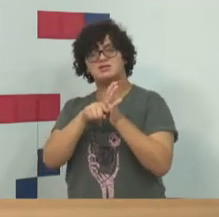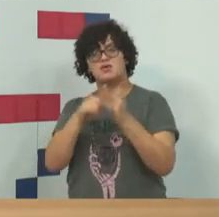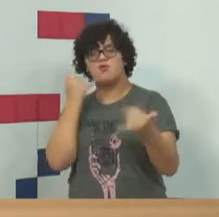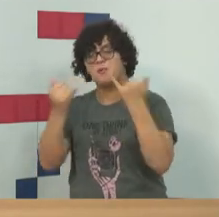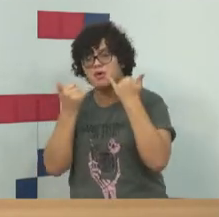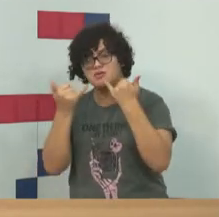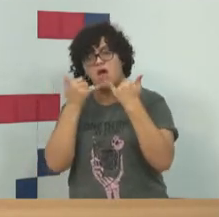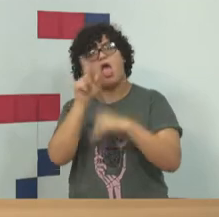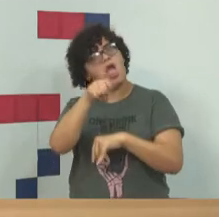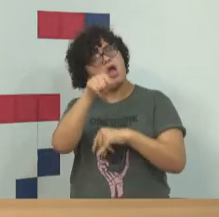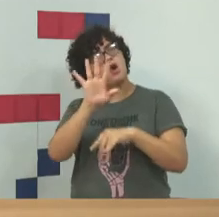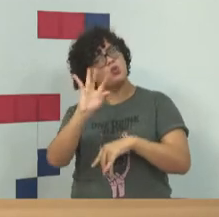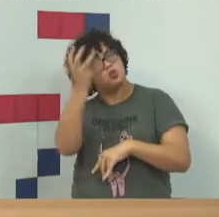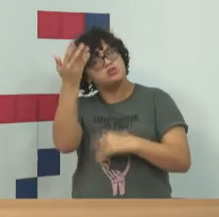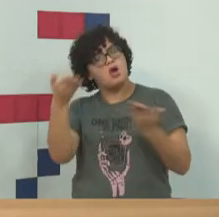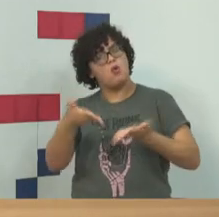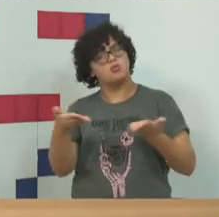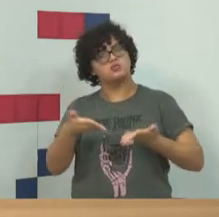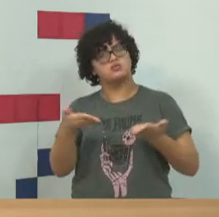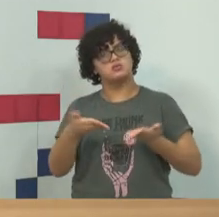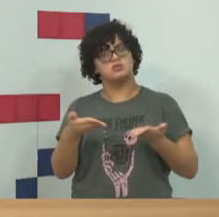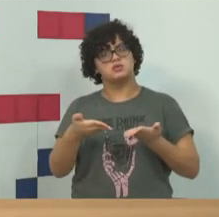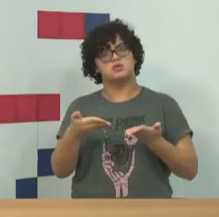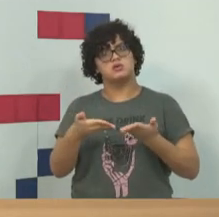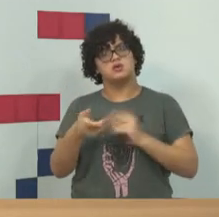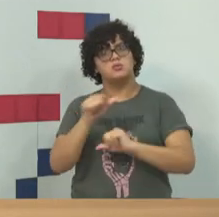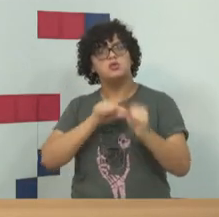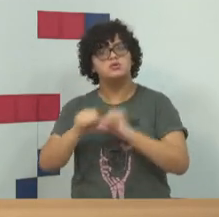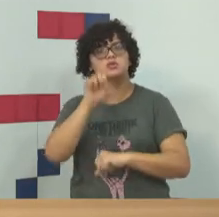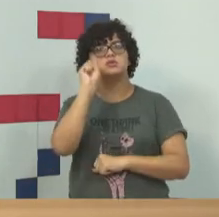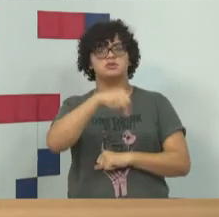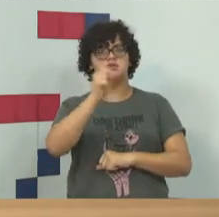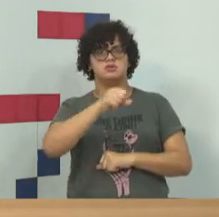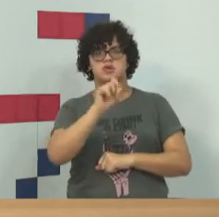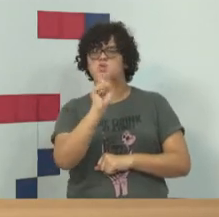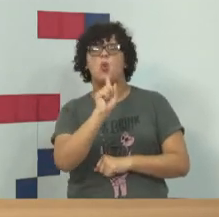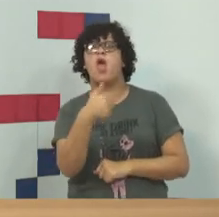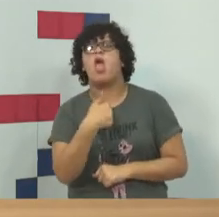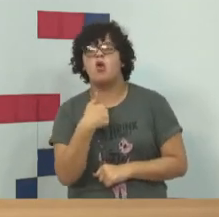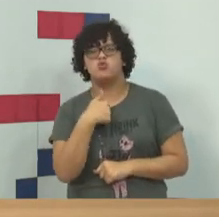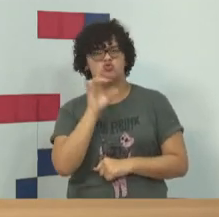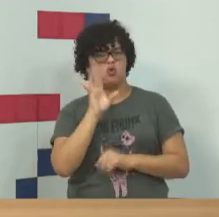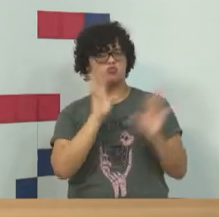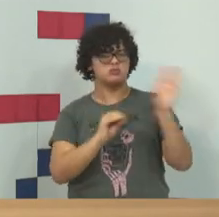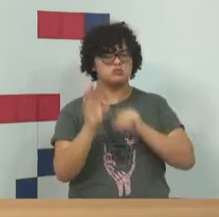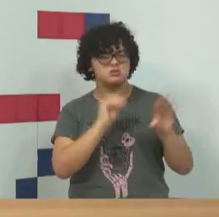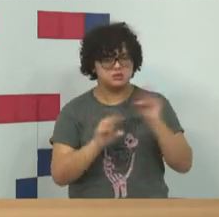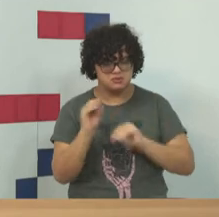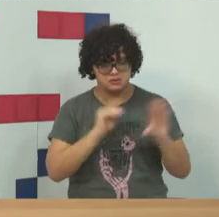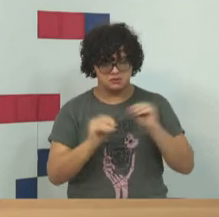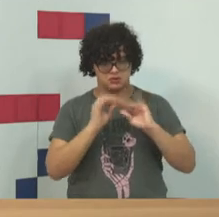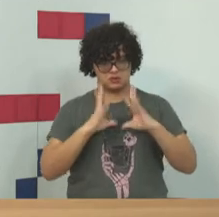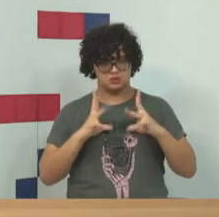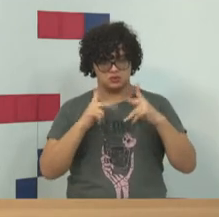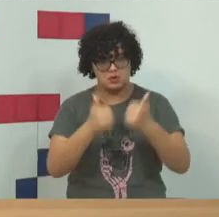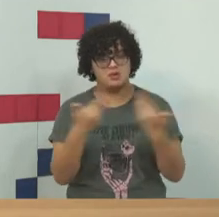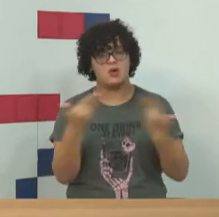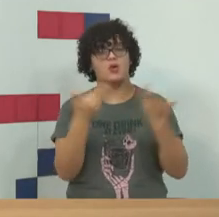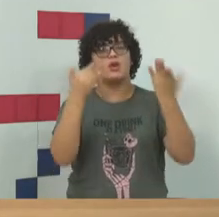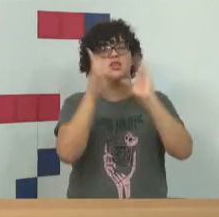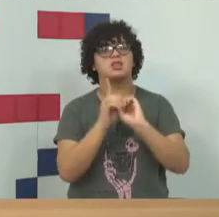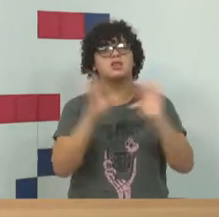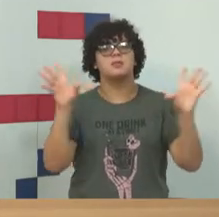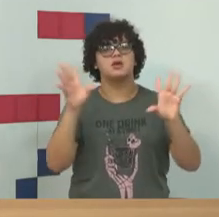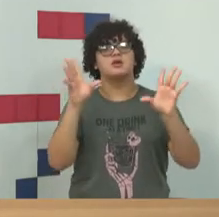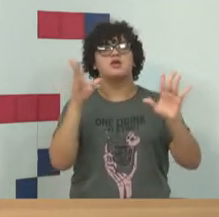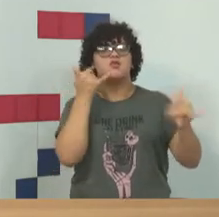acontece hoje. Virou o jogo. Não sou eu que utilizo toda essa democratização